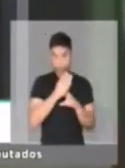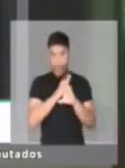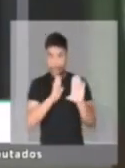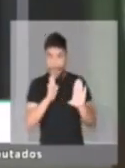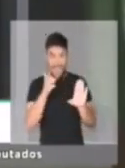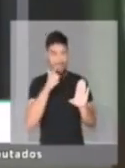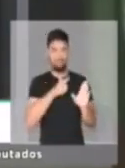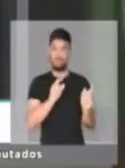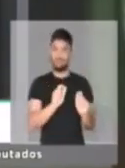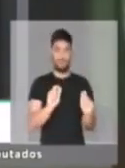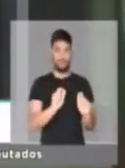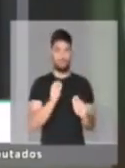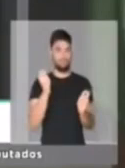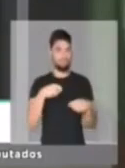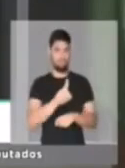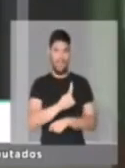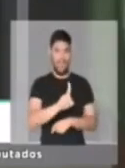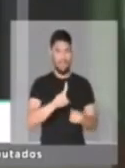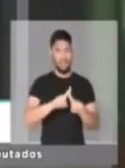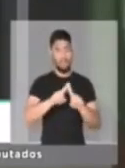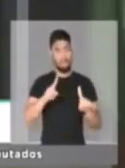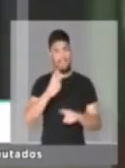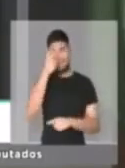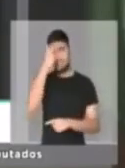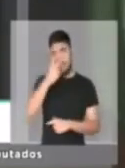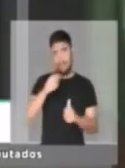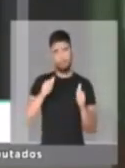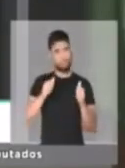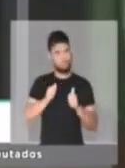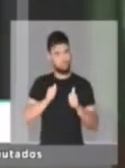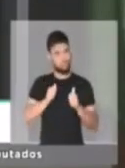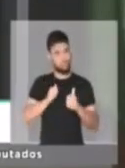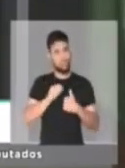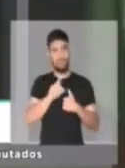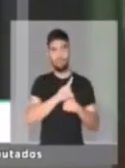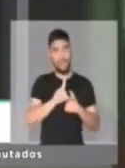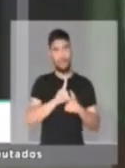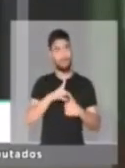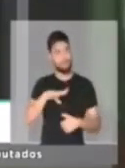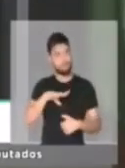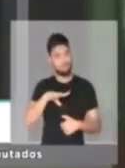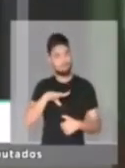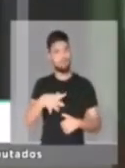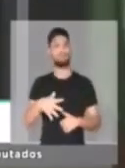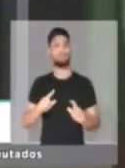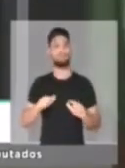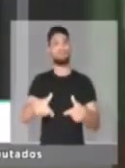eu tinha escolha sobre a atitude que eu teria diante daquilo que me acontecia.